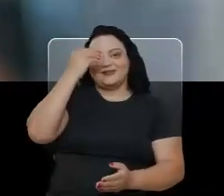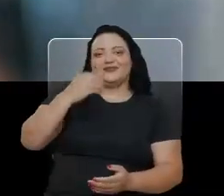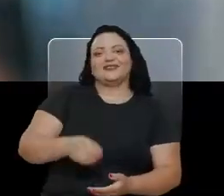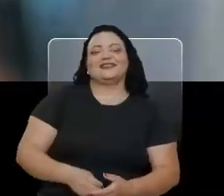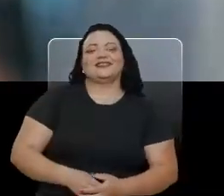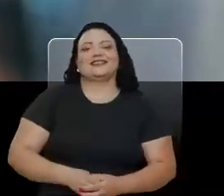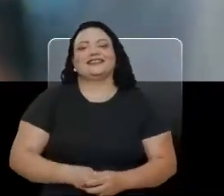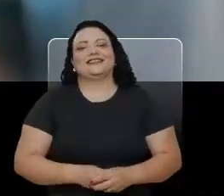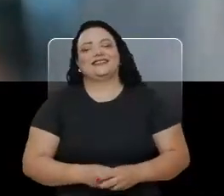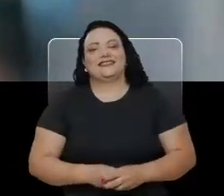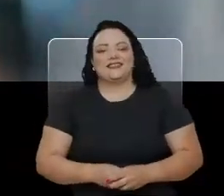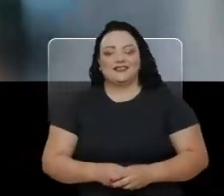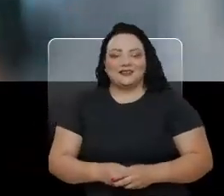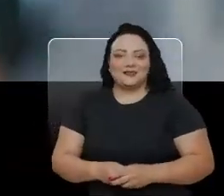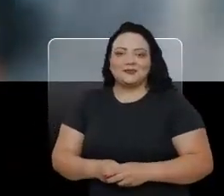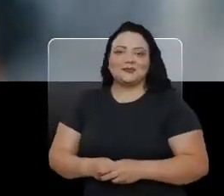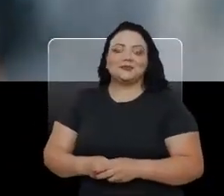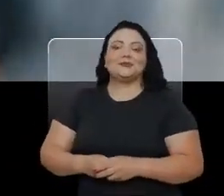e salteado